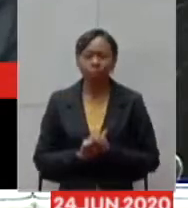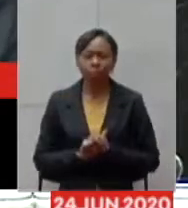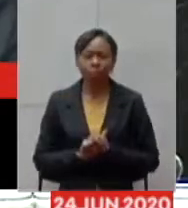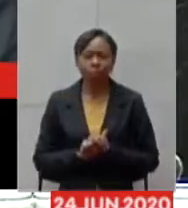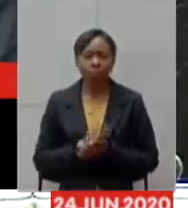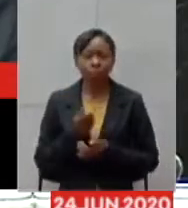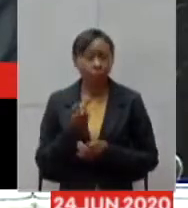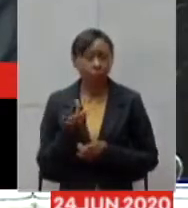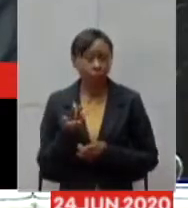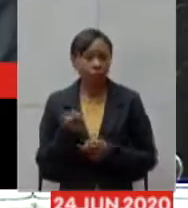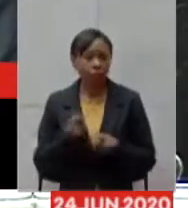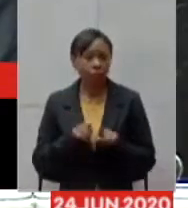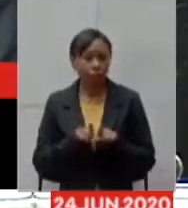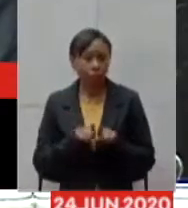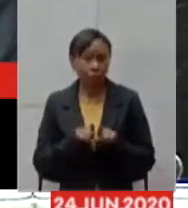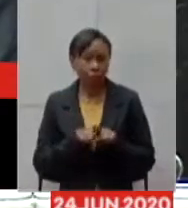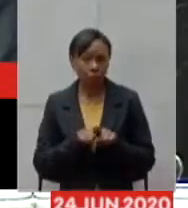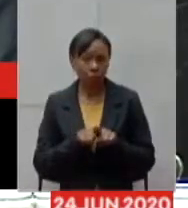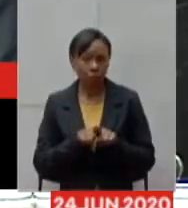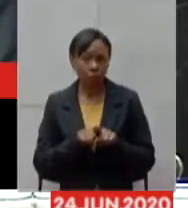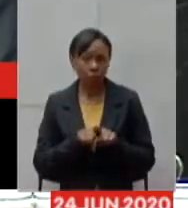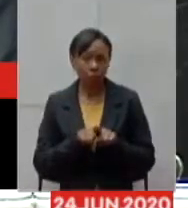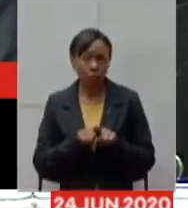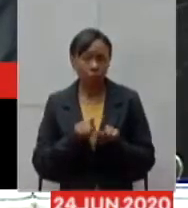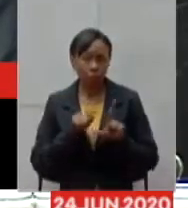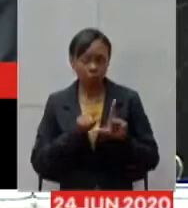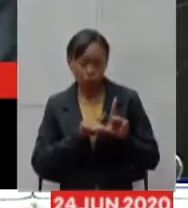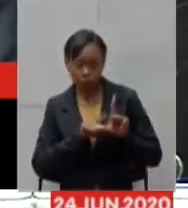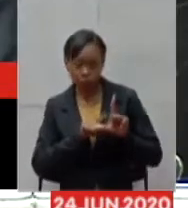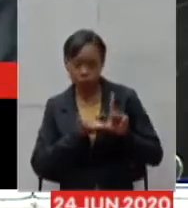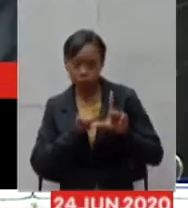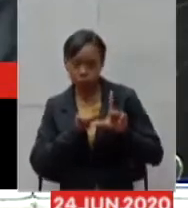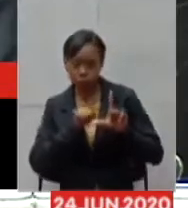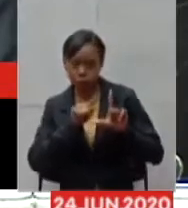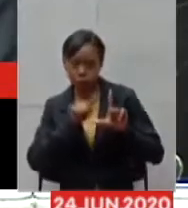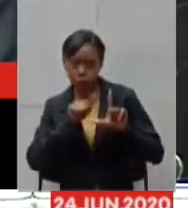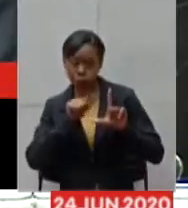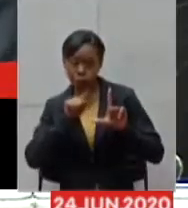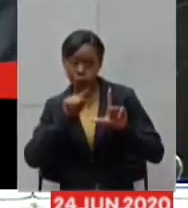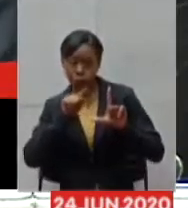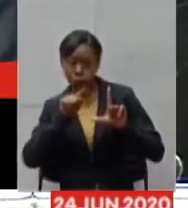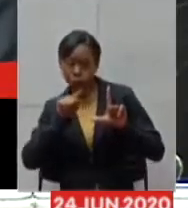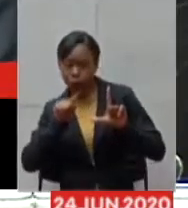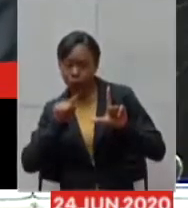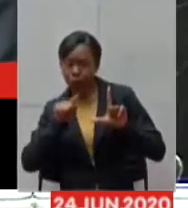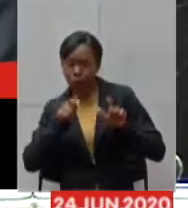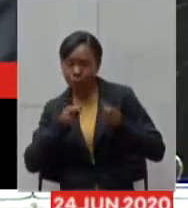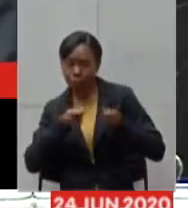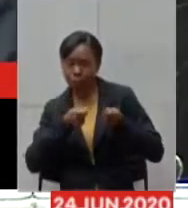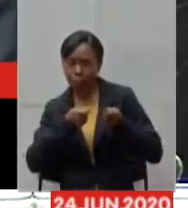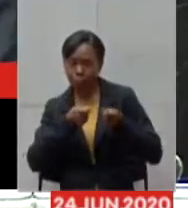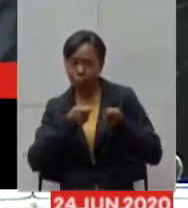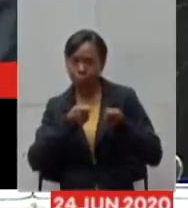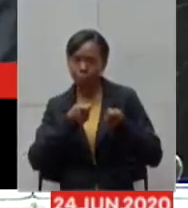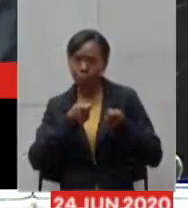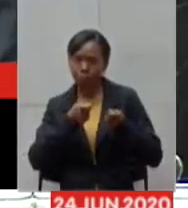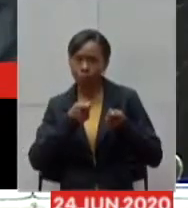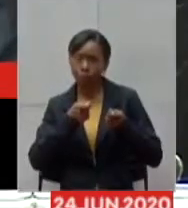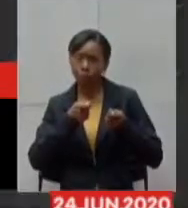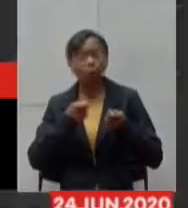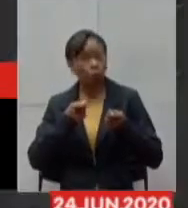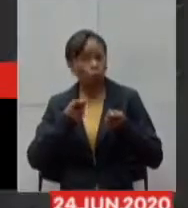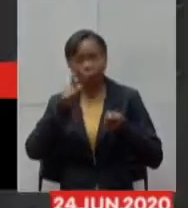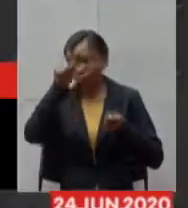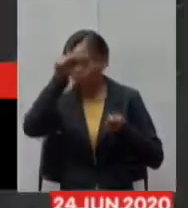fala que nós estamos em um terço inferior da curva deputado e essa pergunta ela é interessante porque os hospitais eles têm que sobreviver